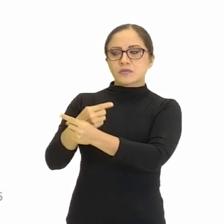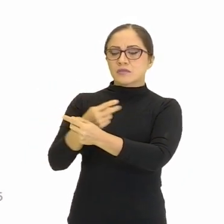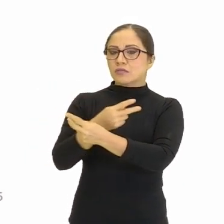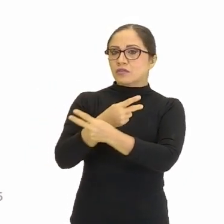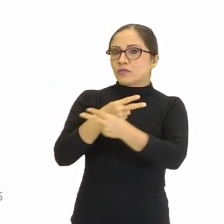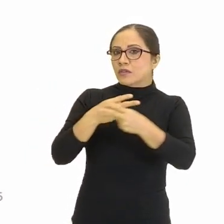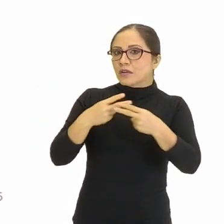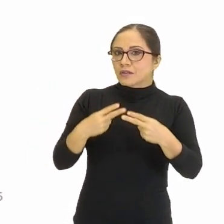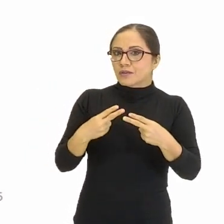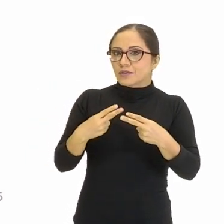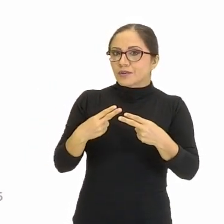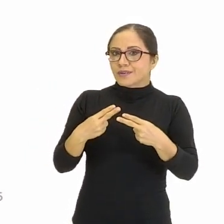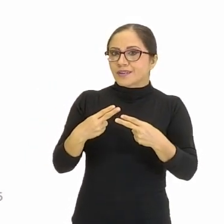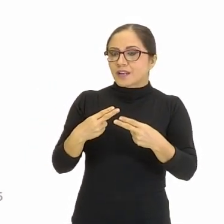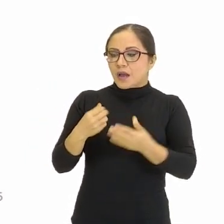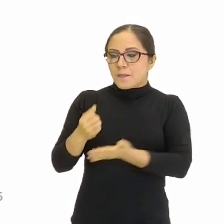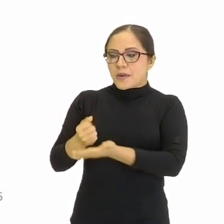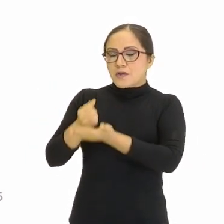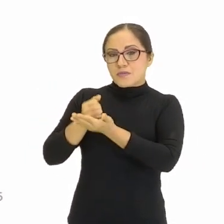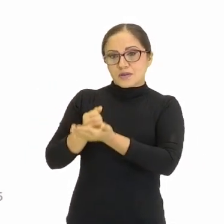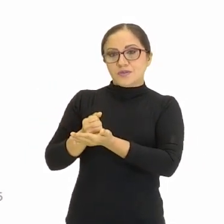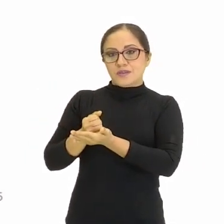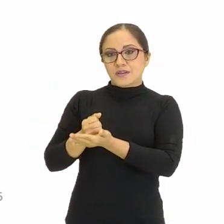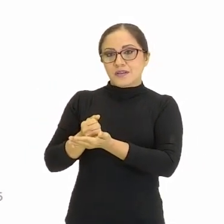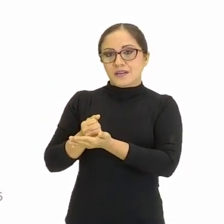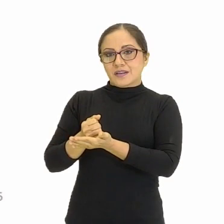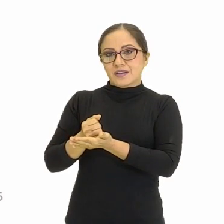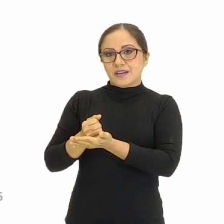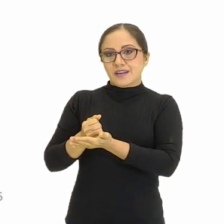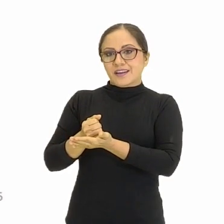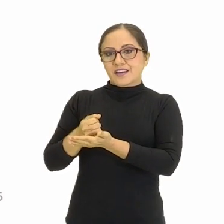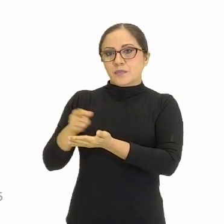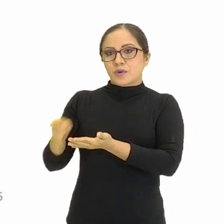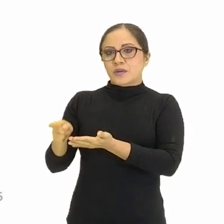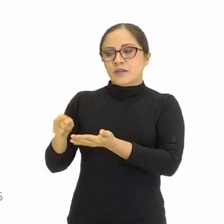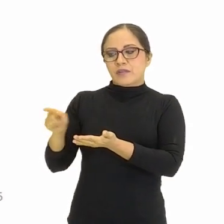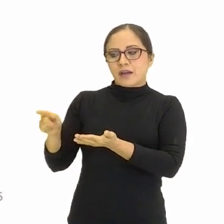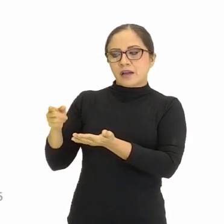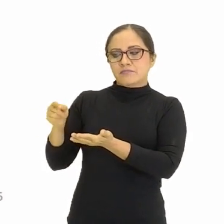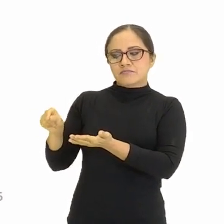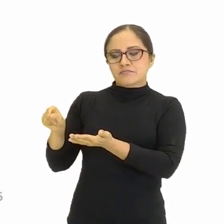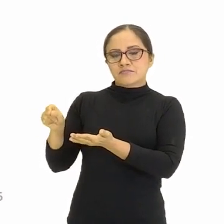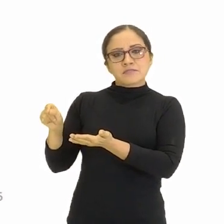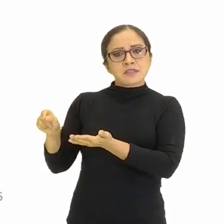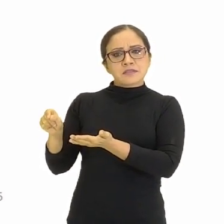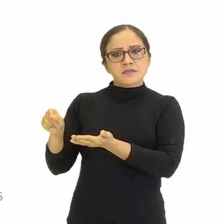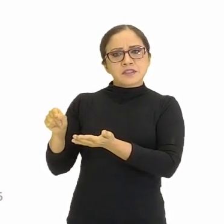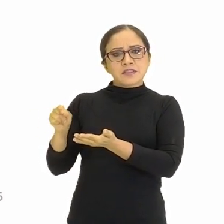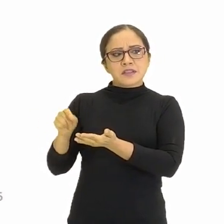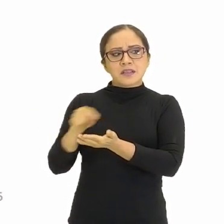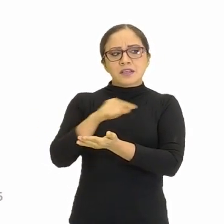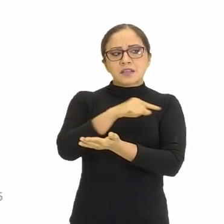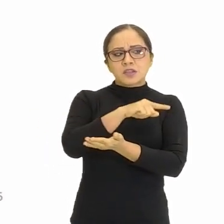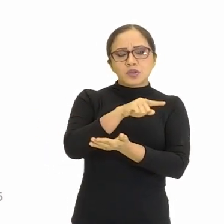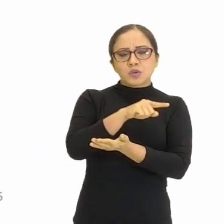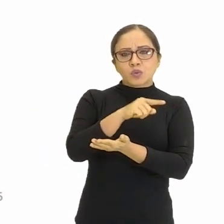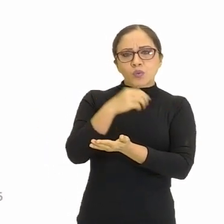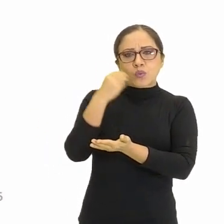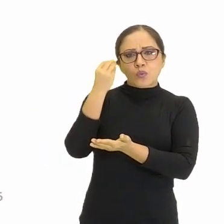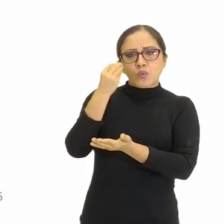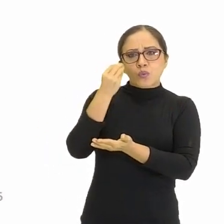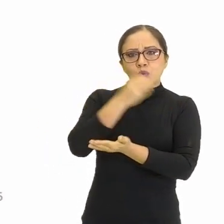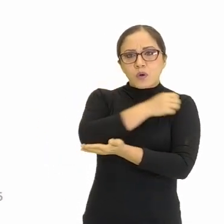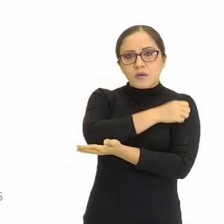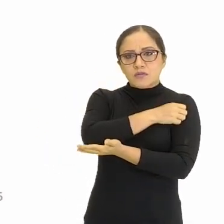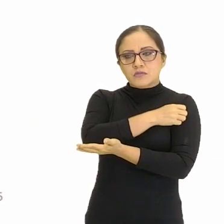ajudar nisso. Então, ele entra como algo que vai fazer com que esse aluno comece a se contradizer. Aquilo